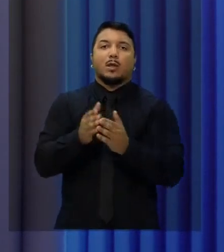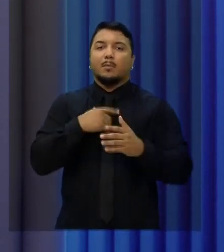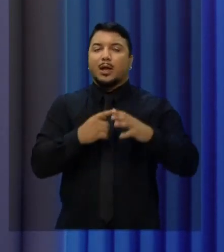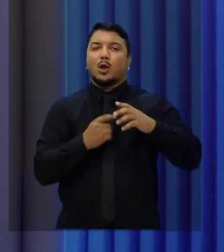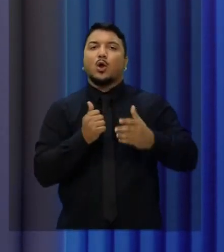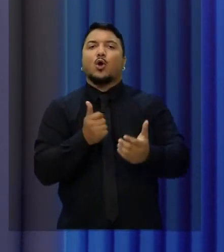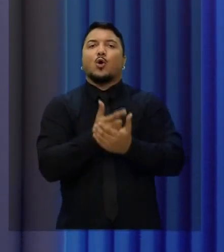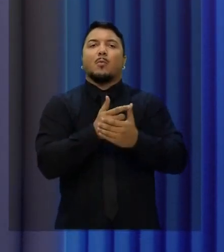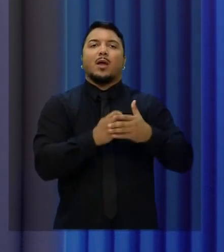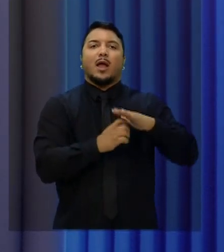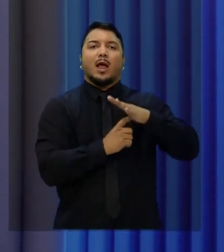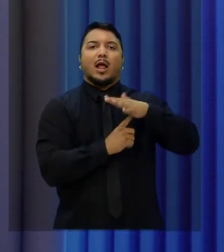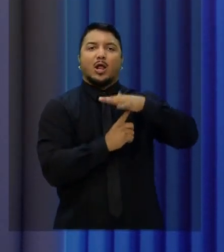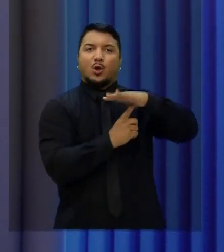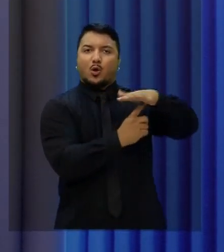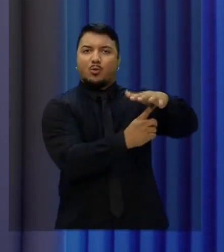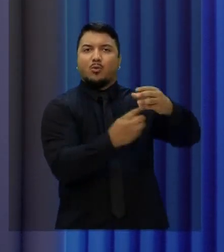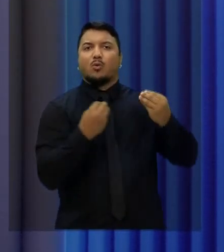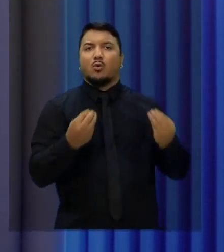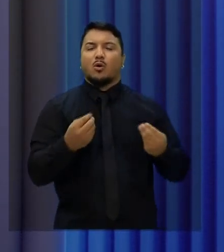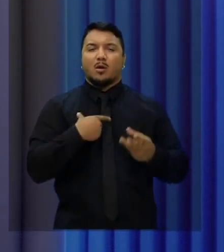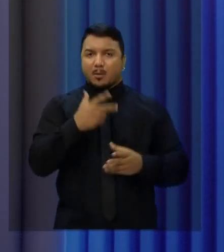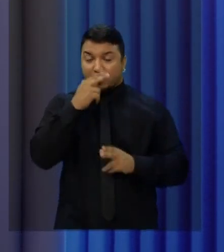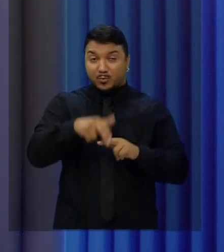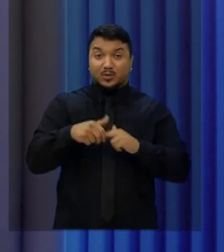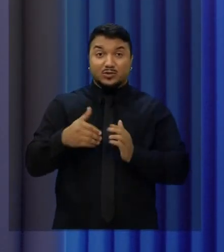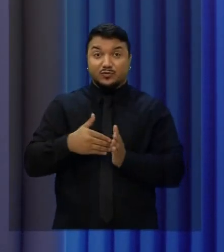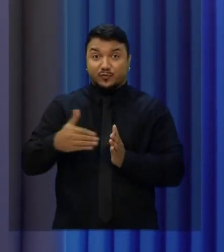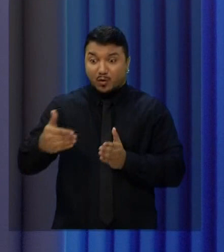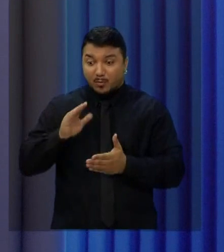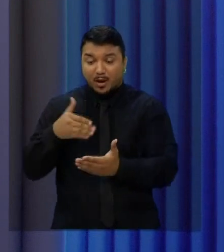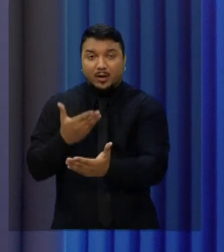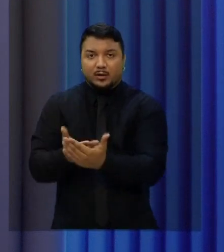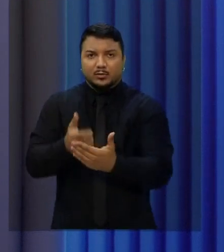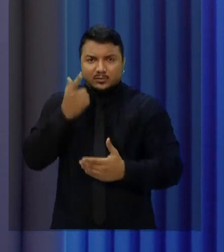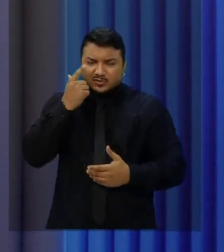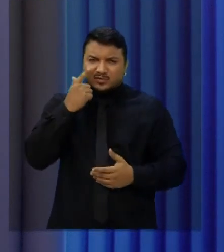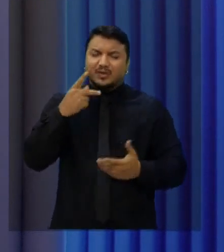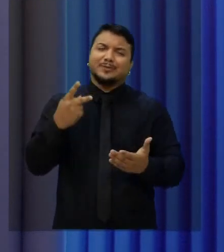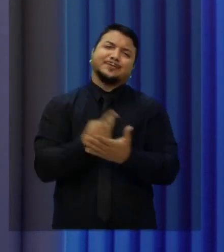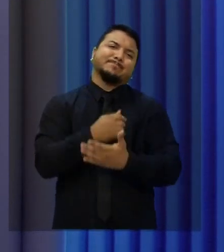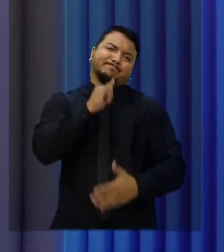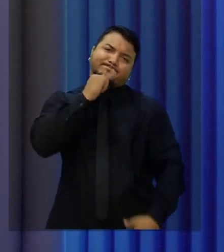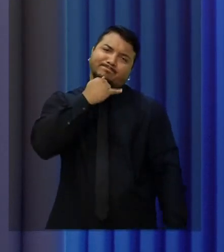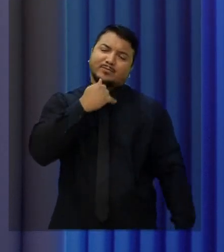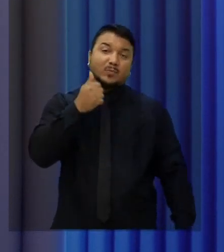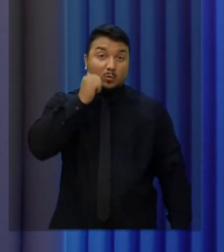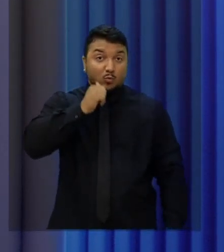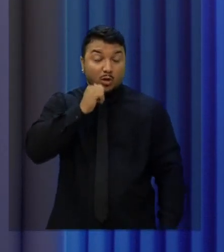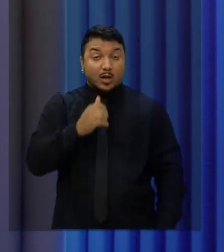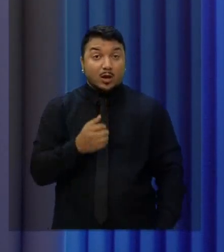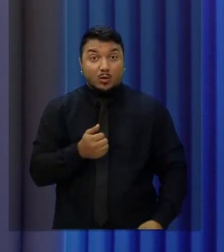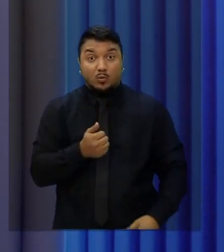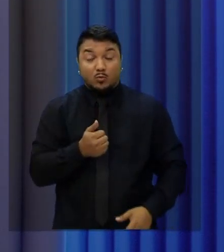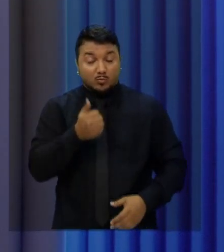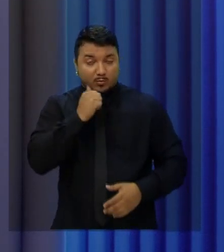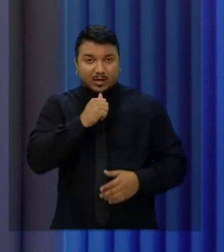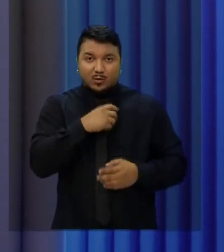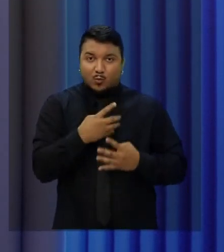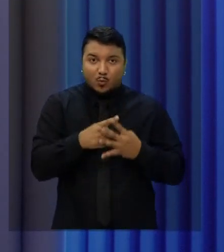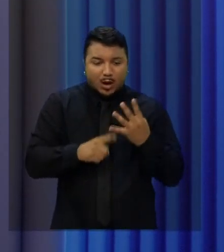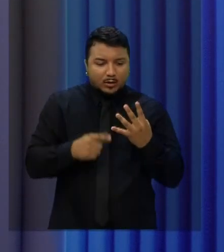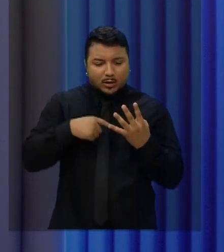é por conta disso que não tem dinheiro para matar a sua fome. Acho que vocês assistiram aquela cena lamentável de quatro mãezinhas no caminhão do lixo,